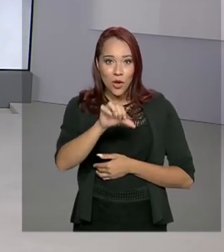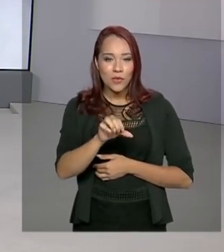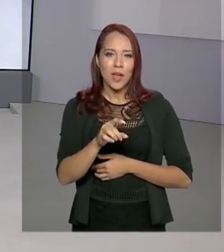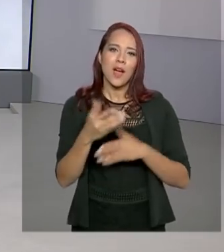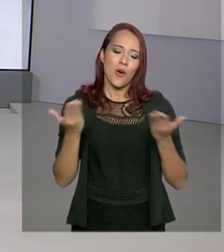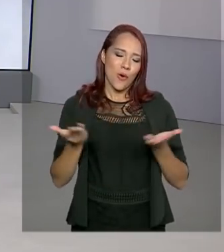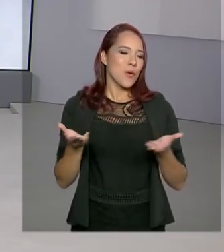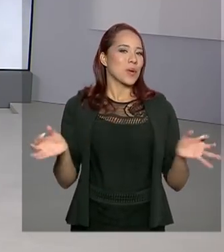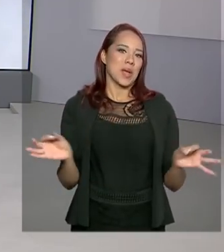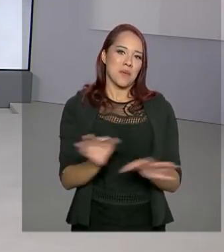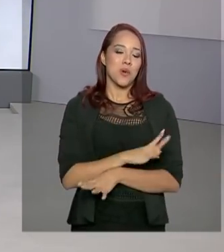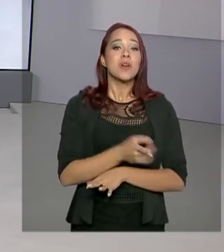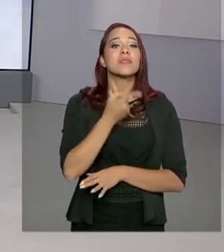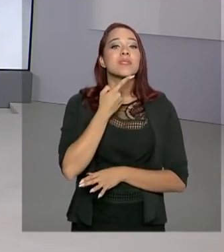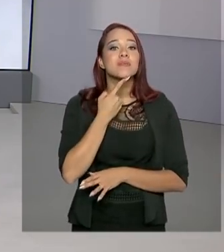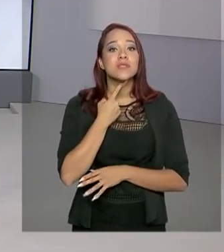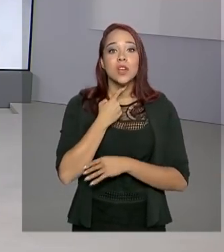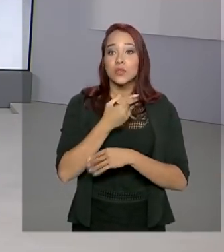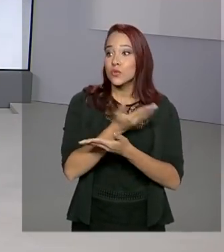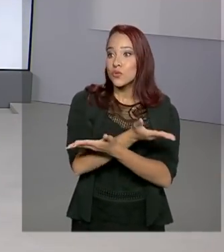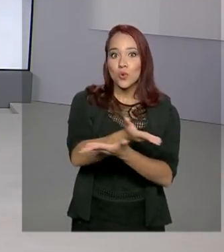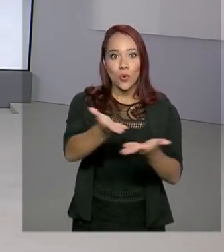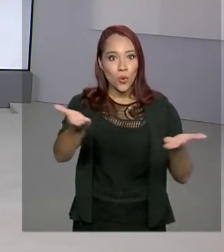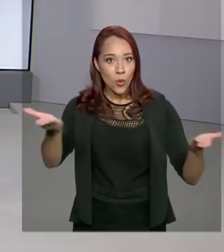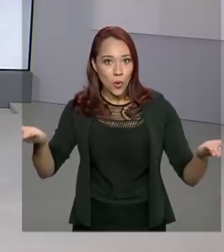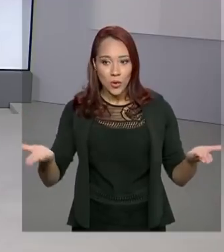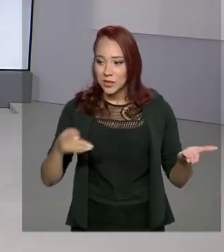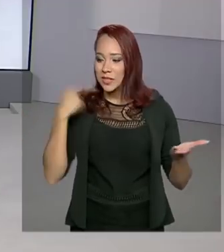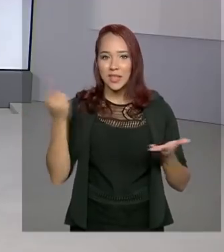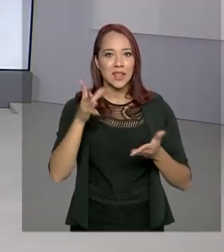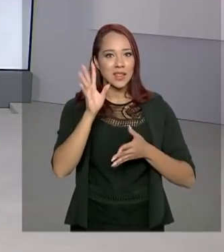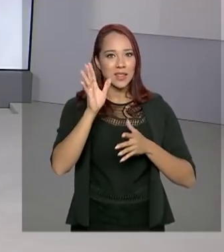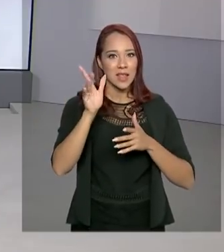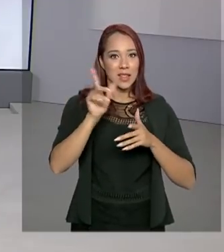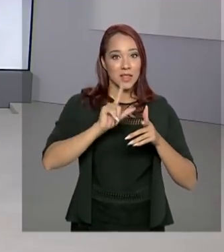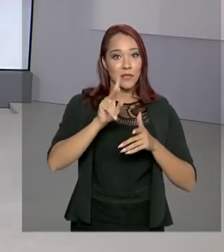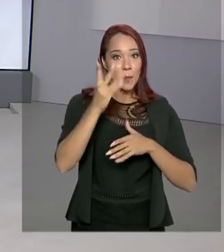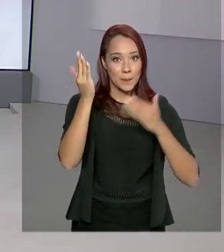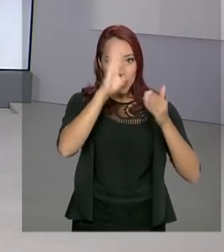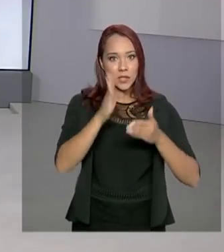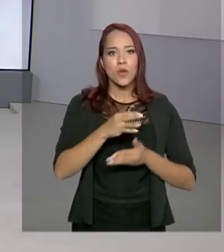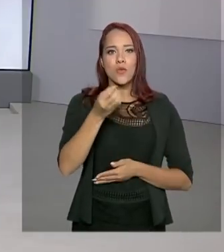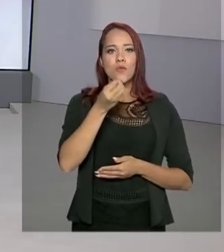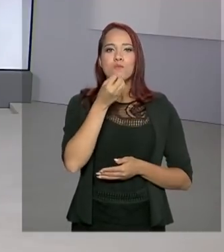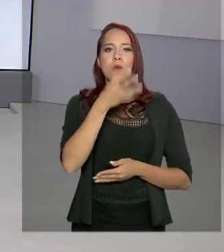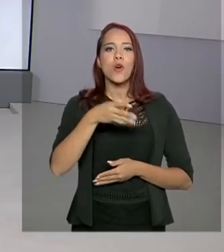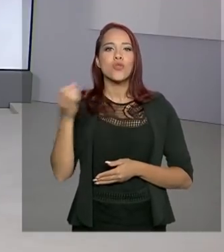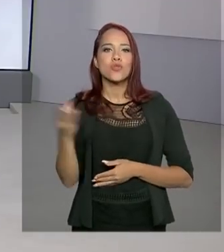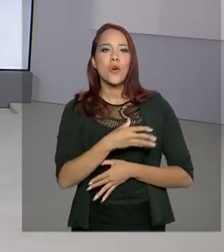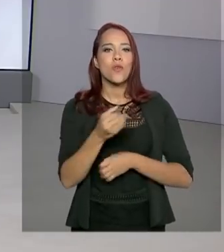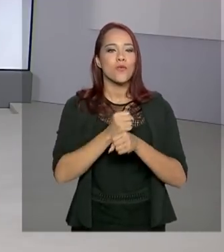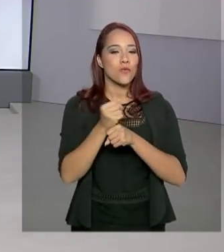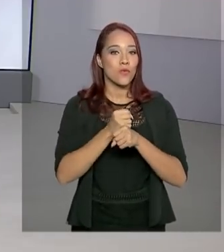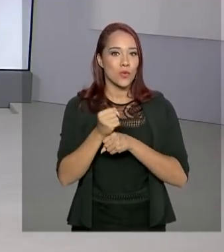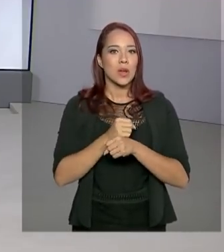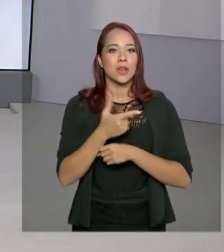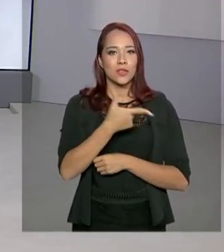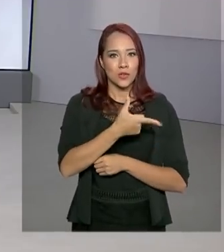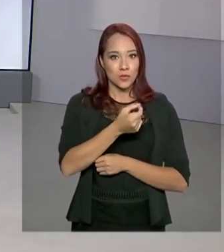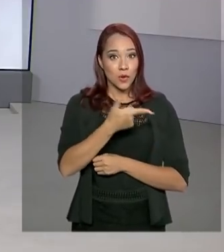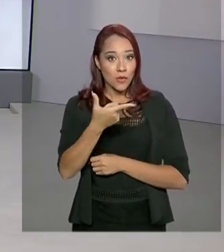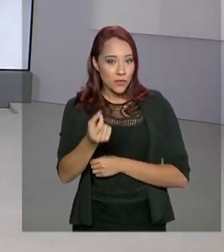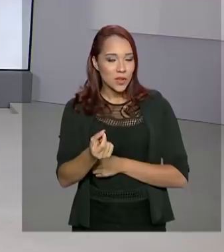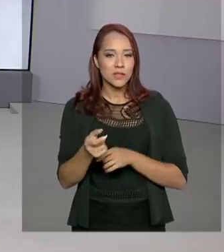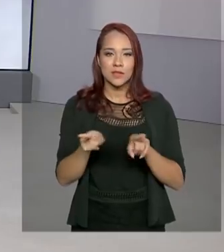a gente fica por aqui. Desejamos, em nome de toda a equipe da TV Brasil, uma ótima passagem de ano para todo mundo. E que 2020